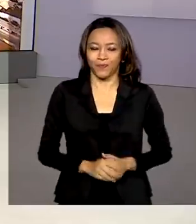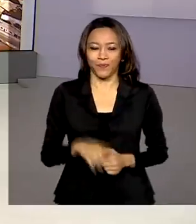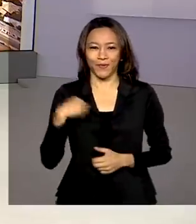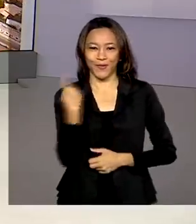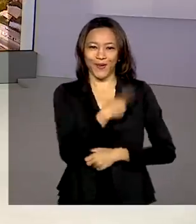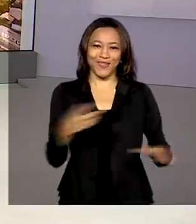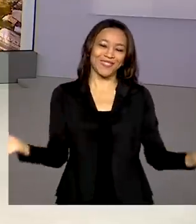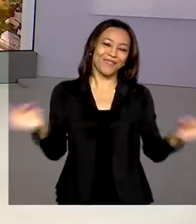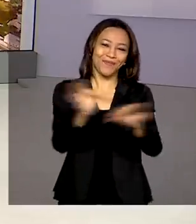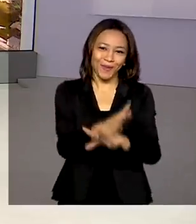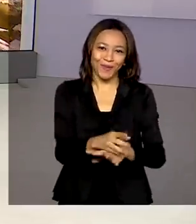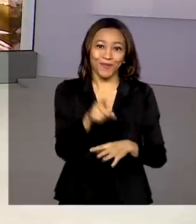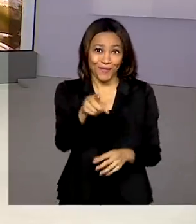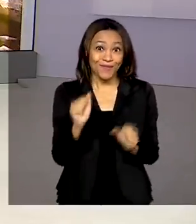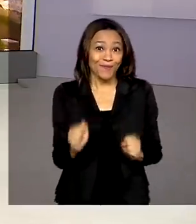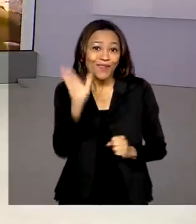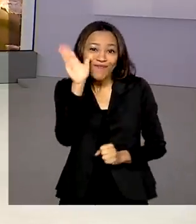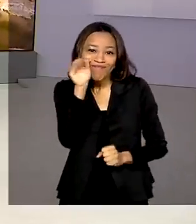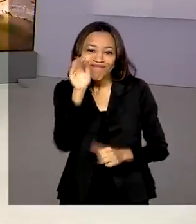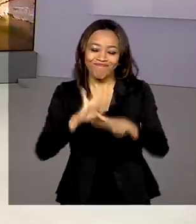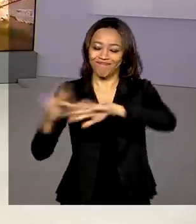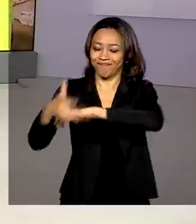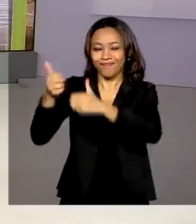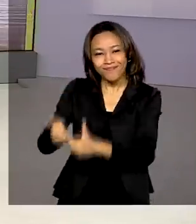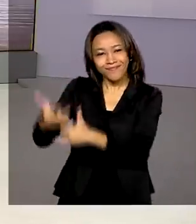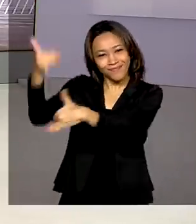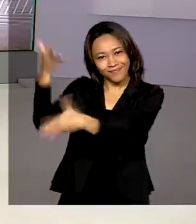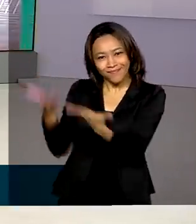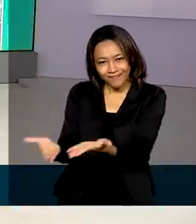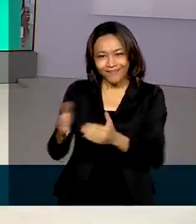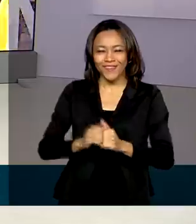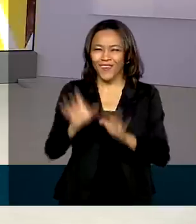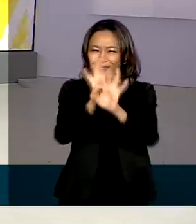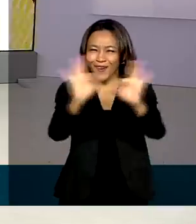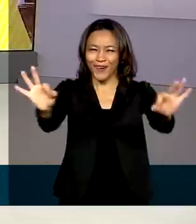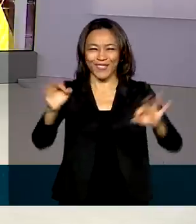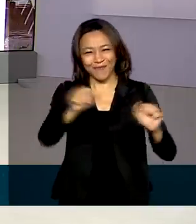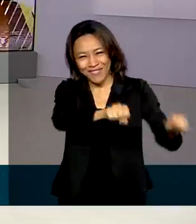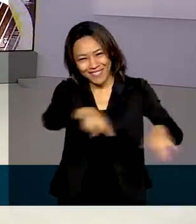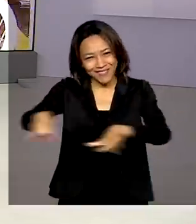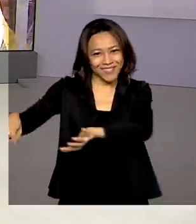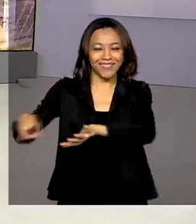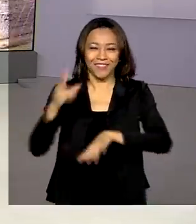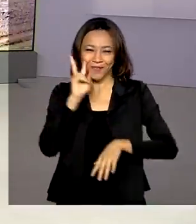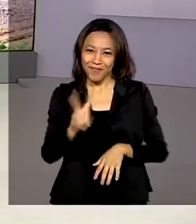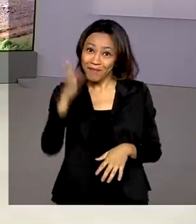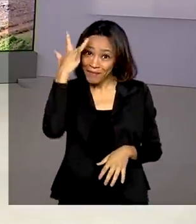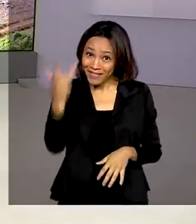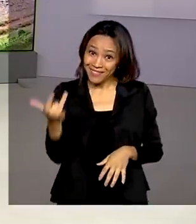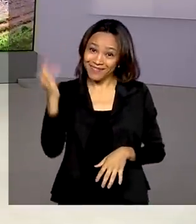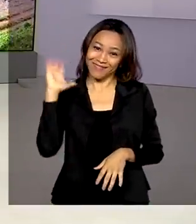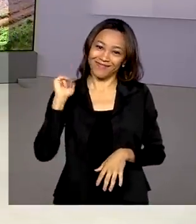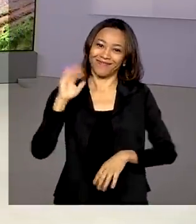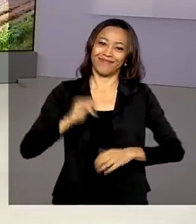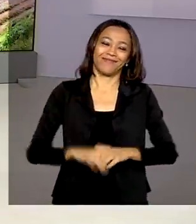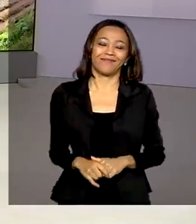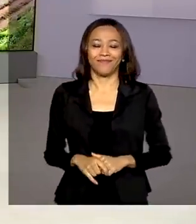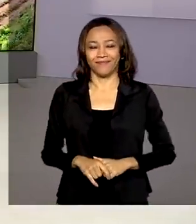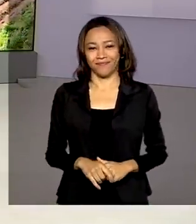E a termina aqui, nos acompanhe também pelas redes sociais. Uma ótima semana para você. Nos vemos amanhã. Até lá.